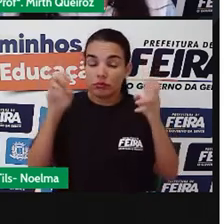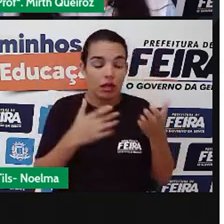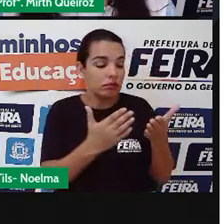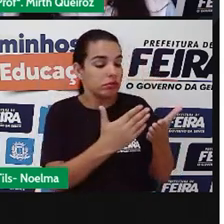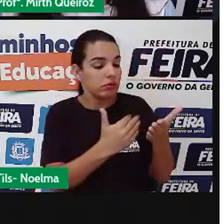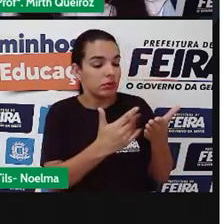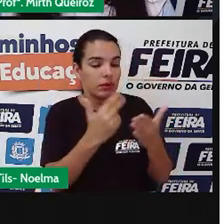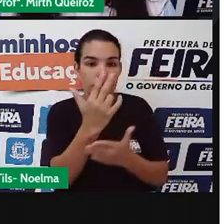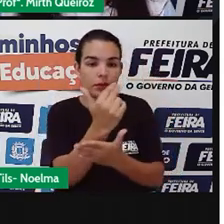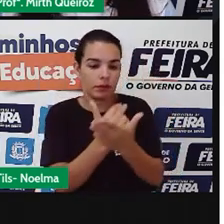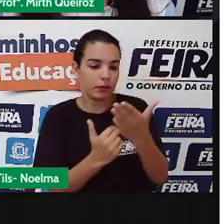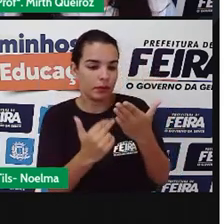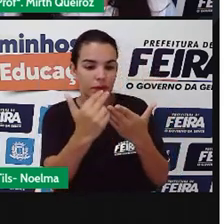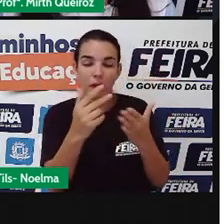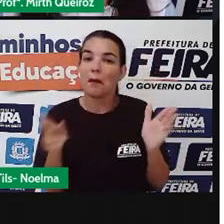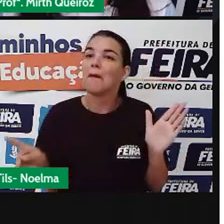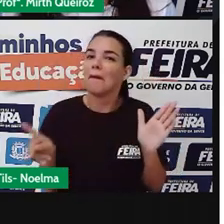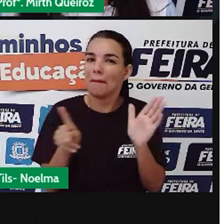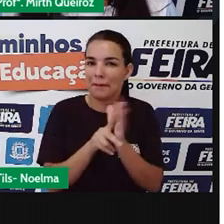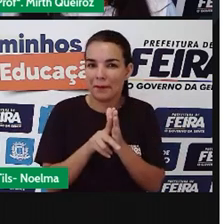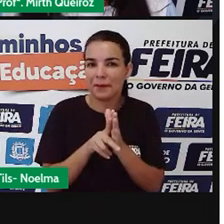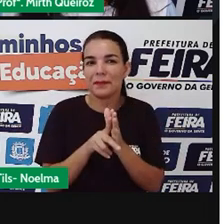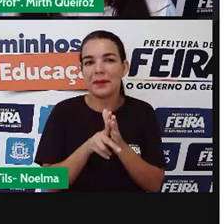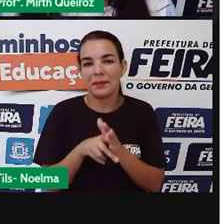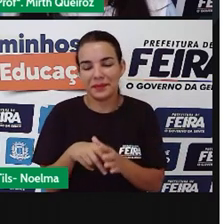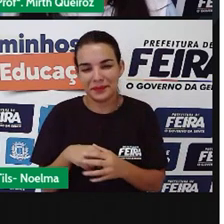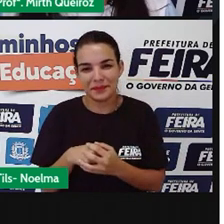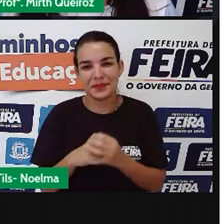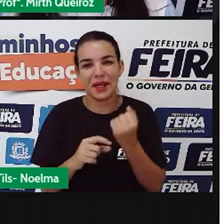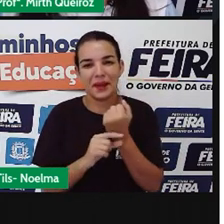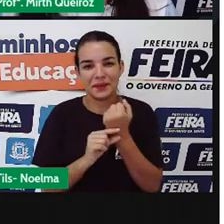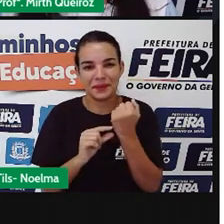Pequeno Príncipe foi feita aí por esse autor.